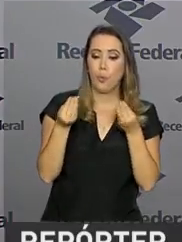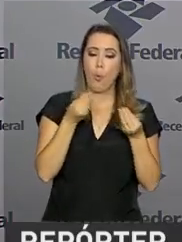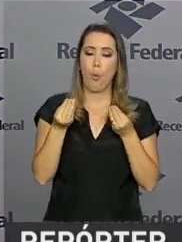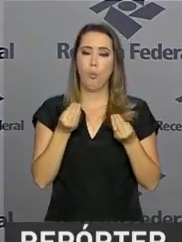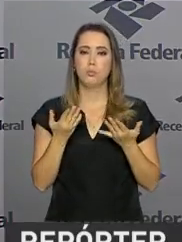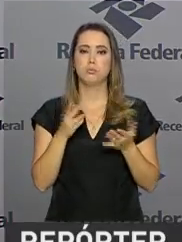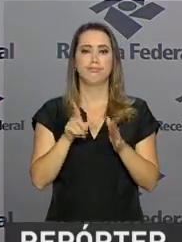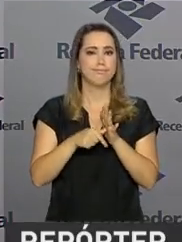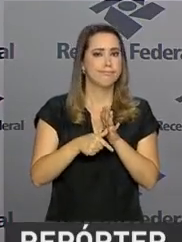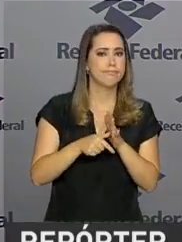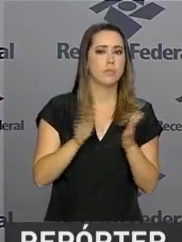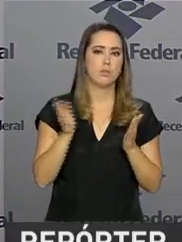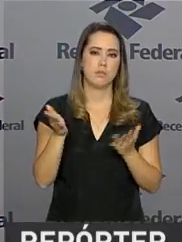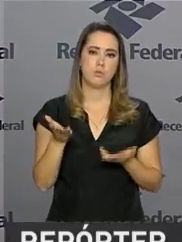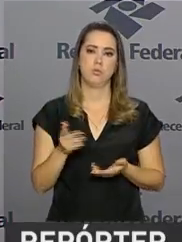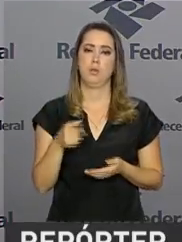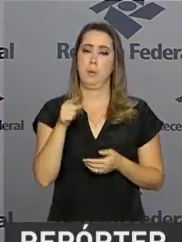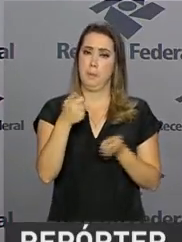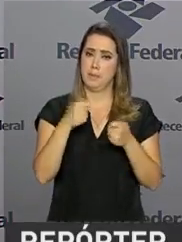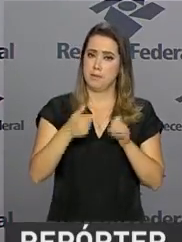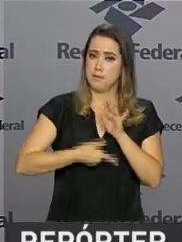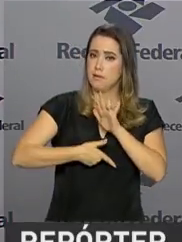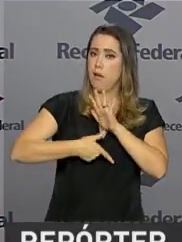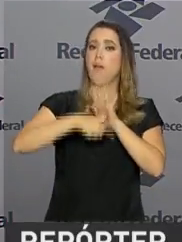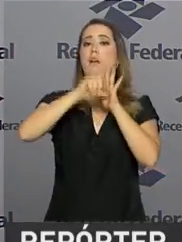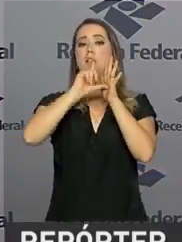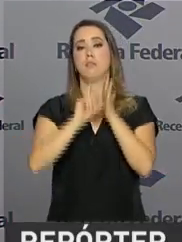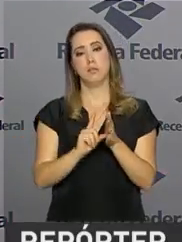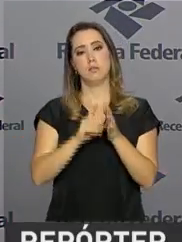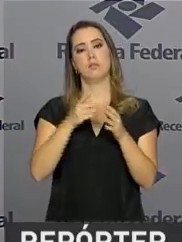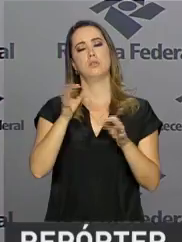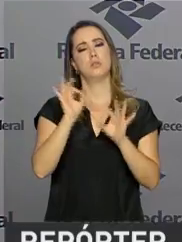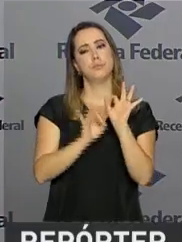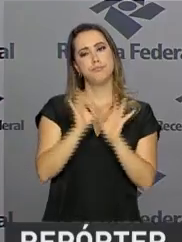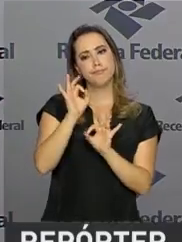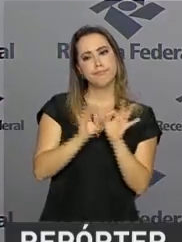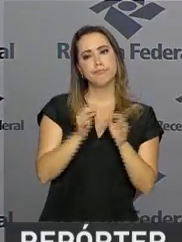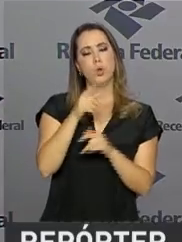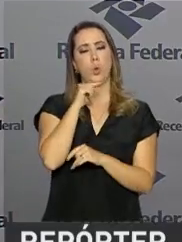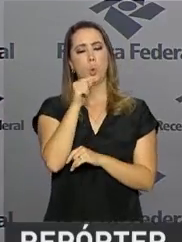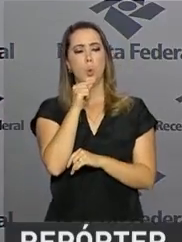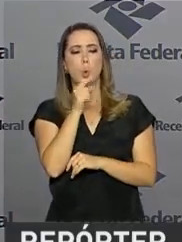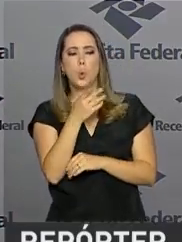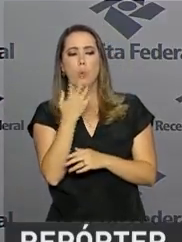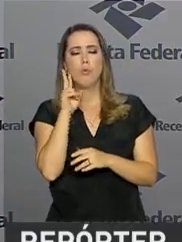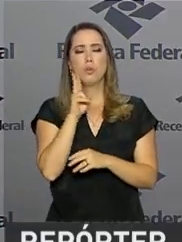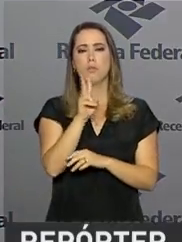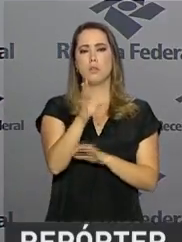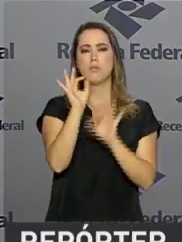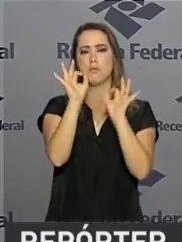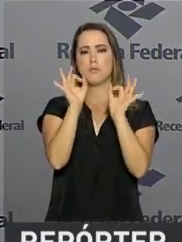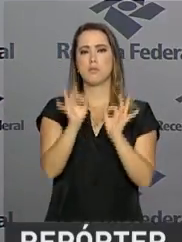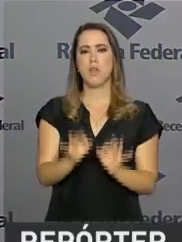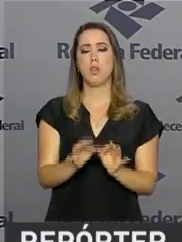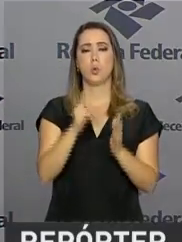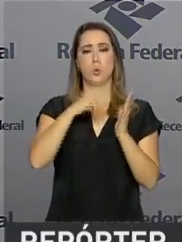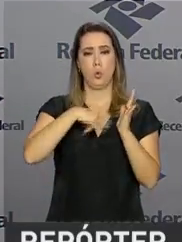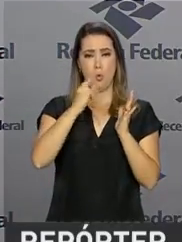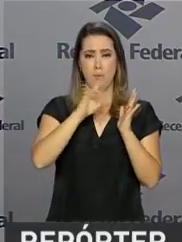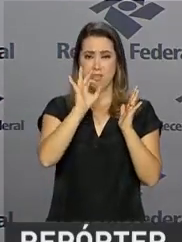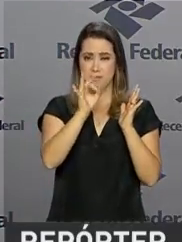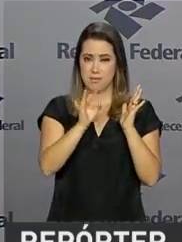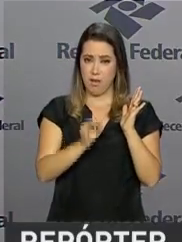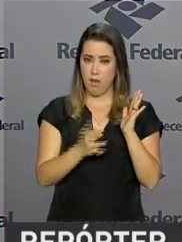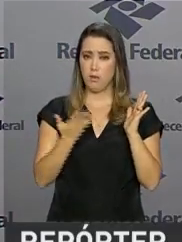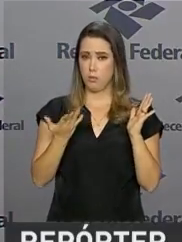declaração. Então ele precisa pelo menos ver se tem alguma dúvida, se está tudo certo, se tem todos os documentos. Então é